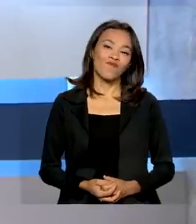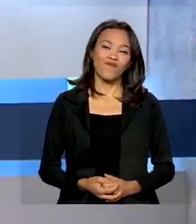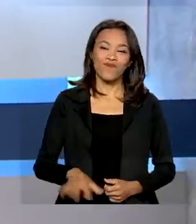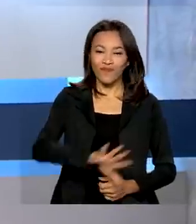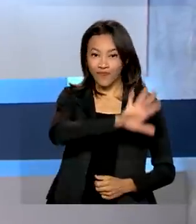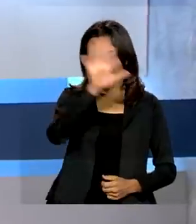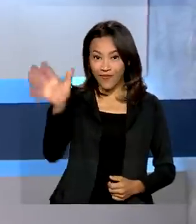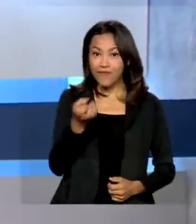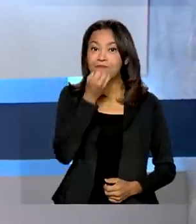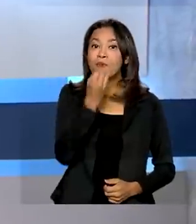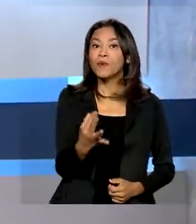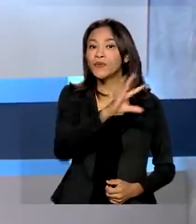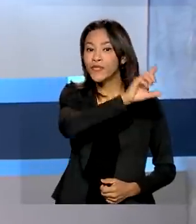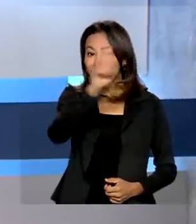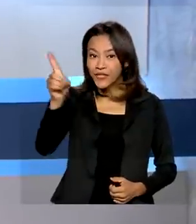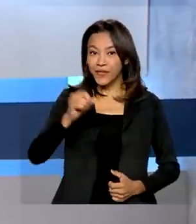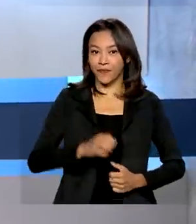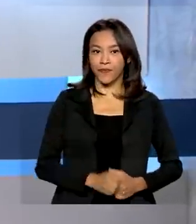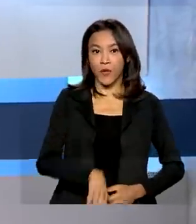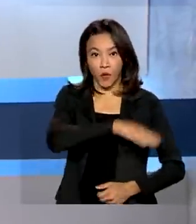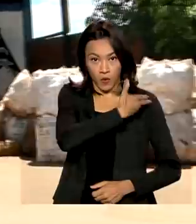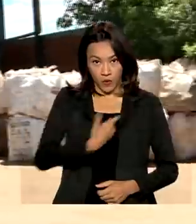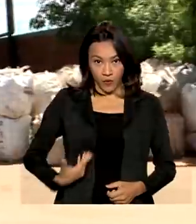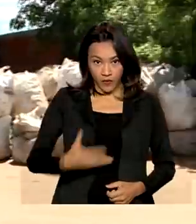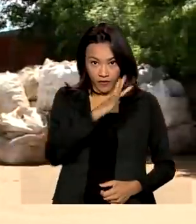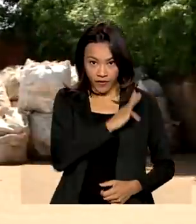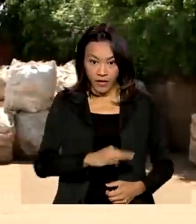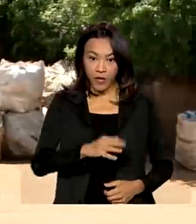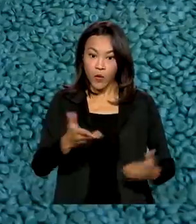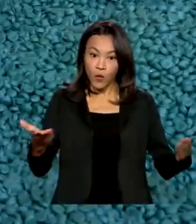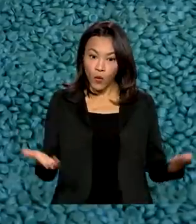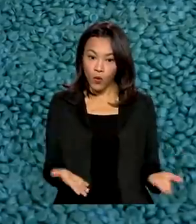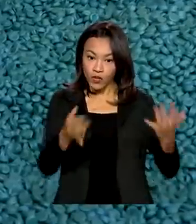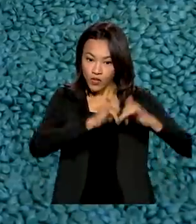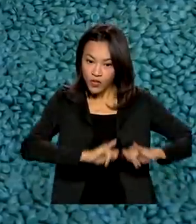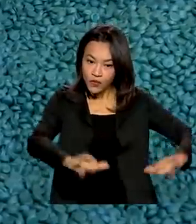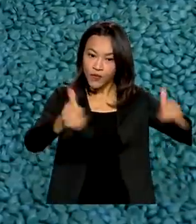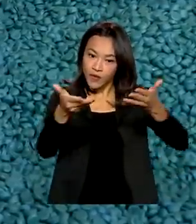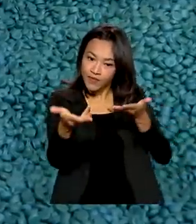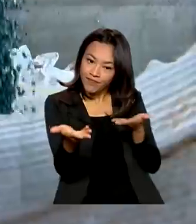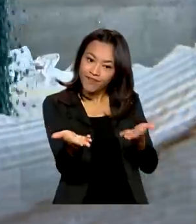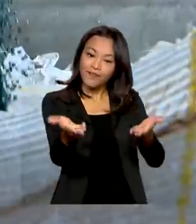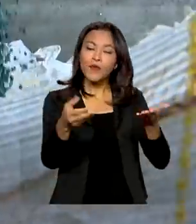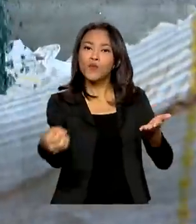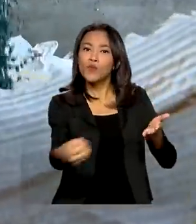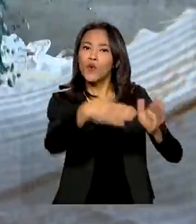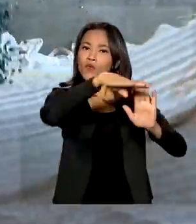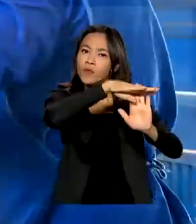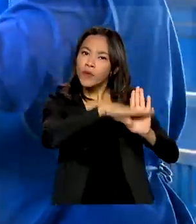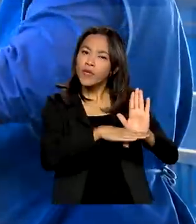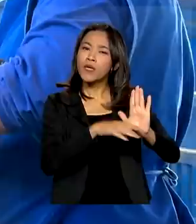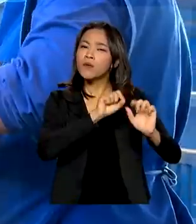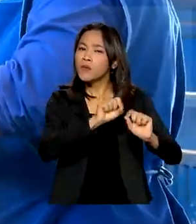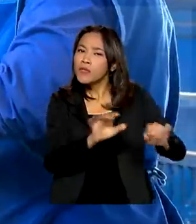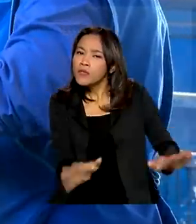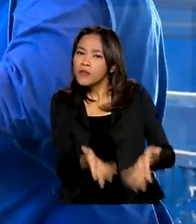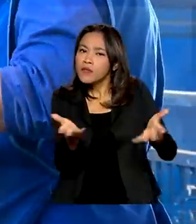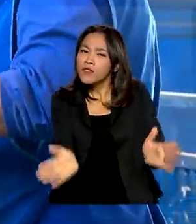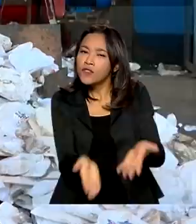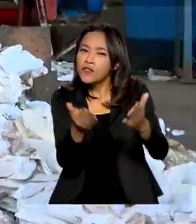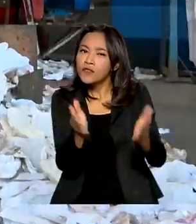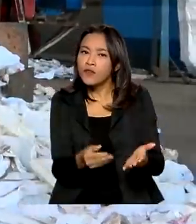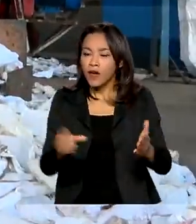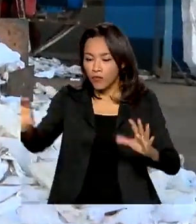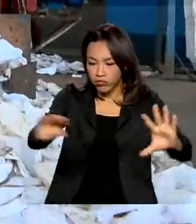Olá, bom dia pra você. Governo Federal lança hoje o Recicla Mais, novo programa, vai incentivar investimentos